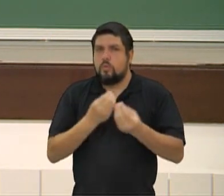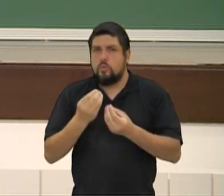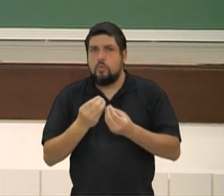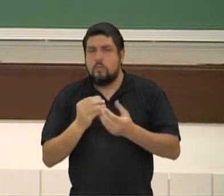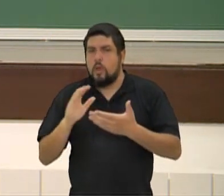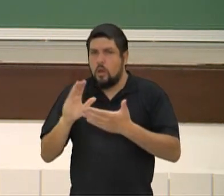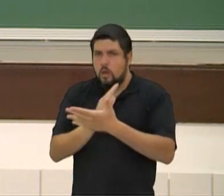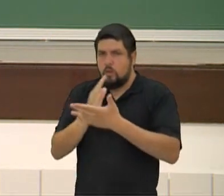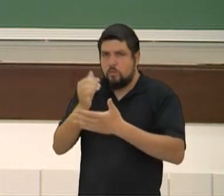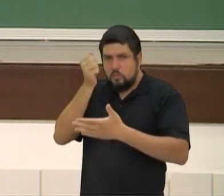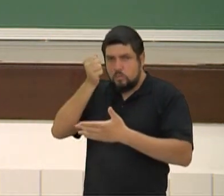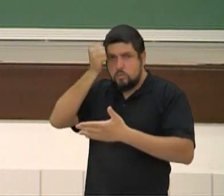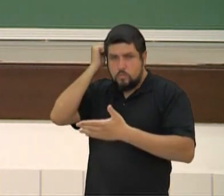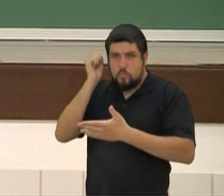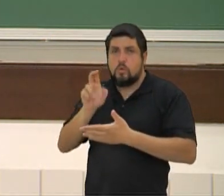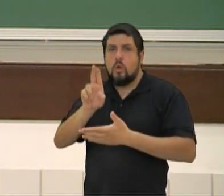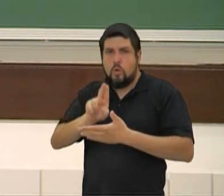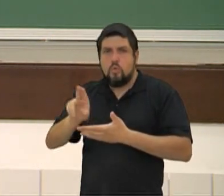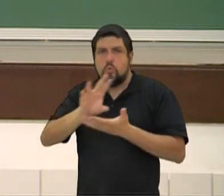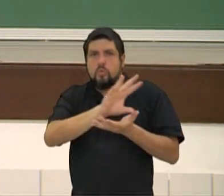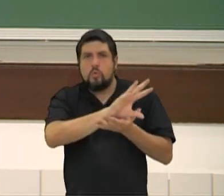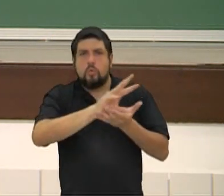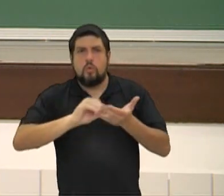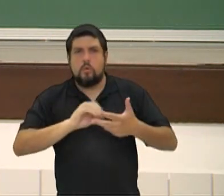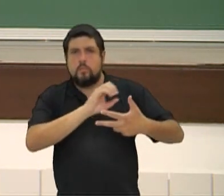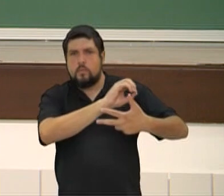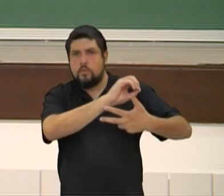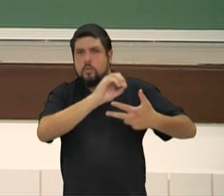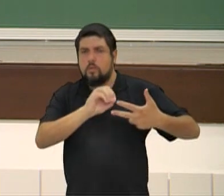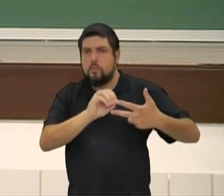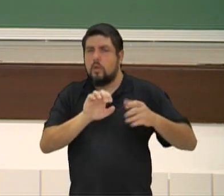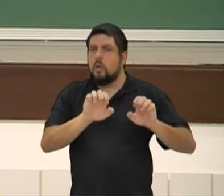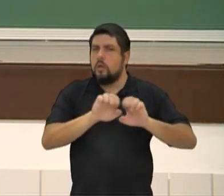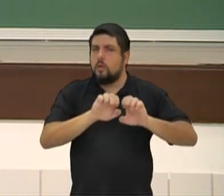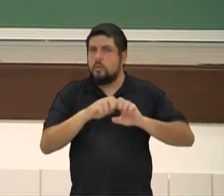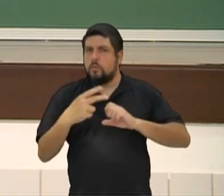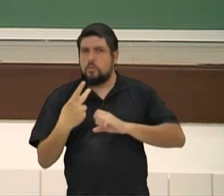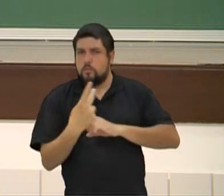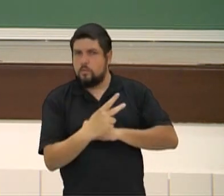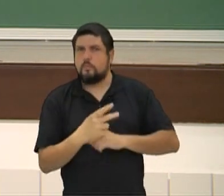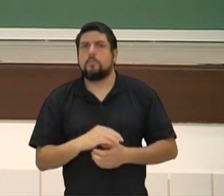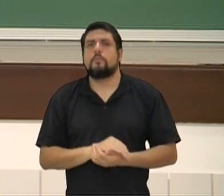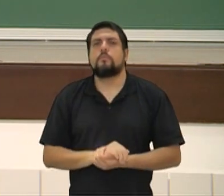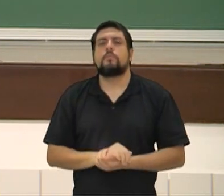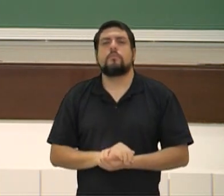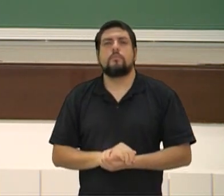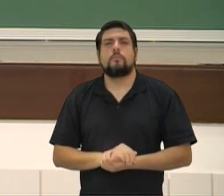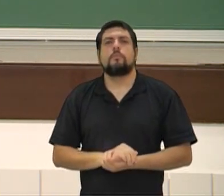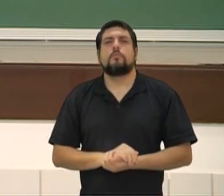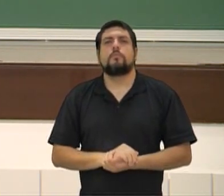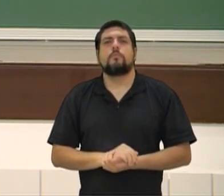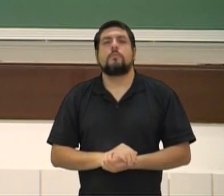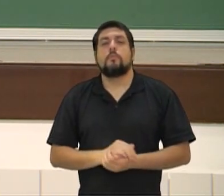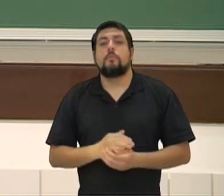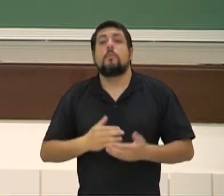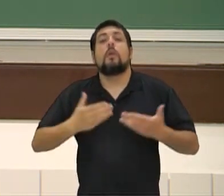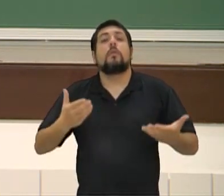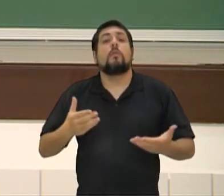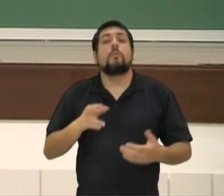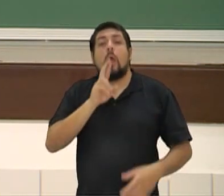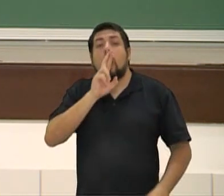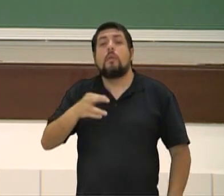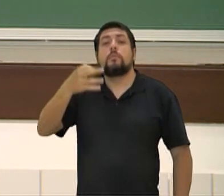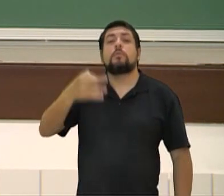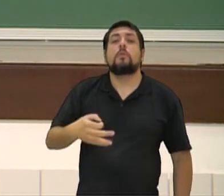vestibulares inclusive utilizam esse modelo de vestibular, questão de vestibular relacionados ao Enem. E aí, qual seria a